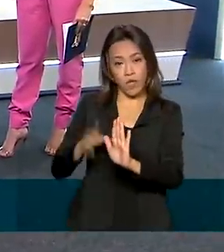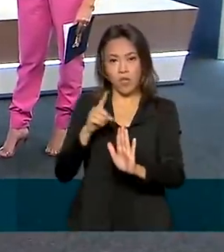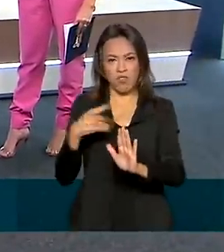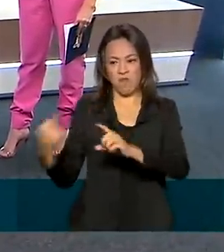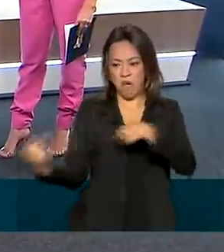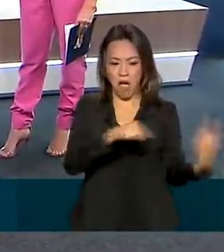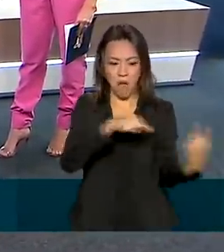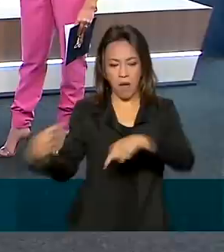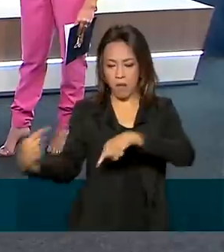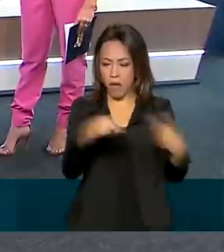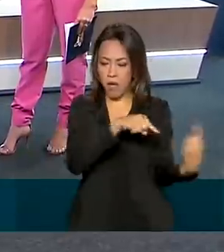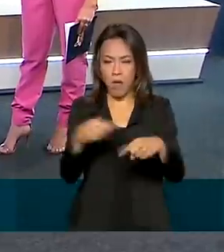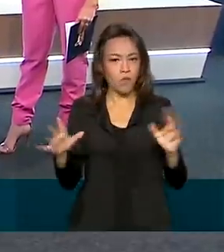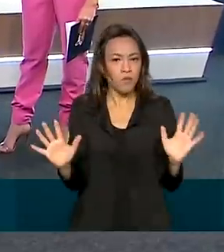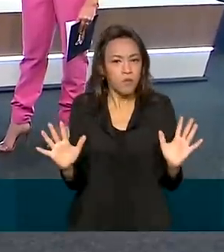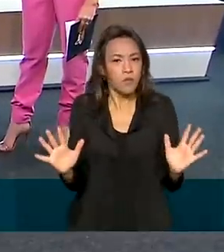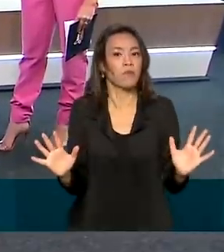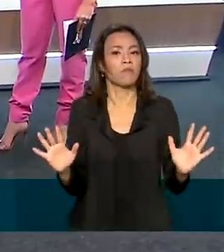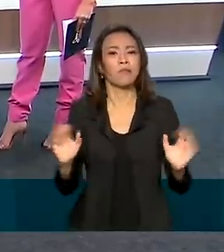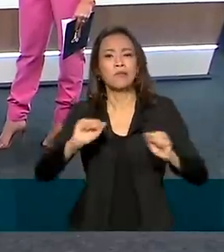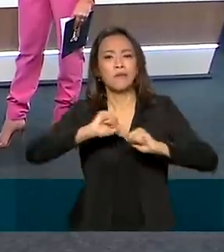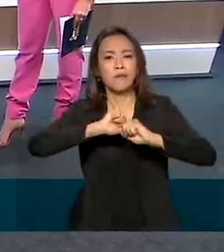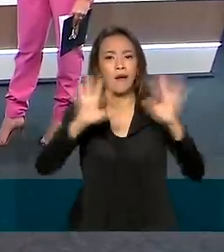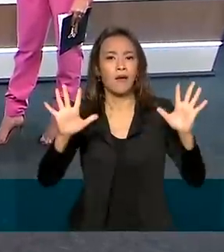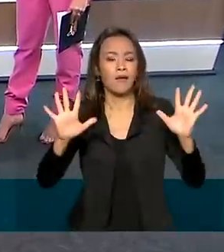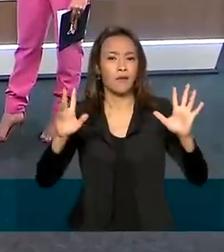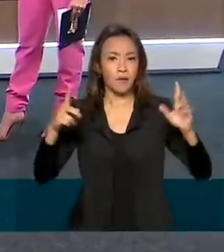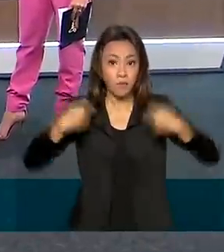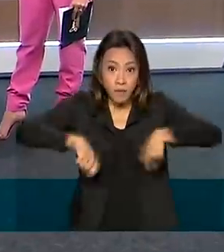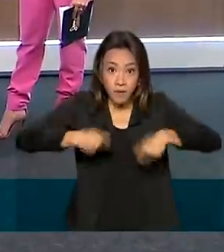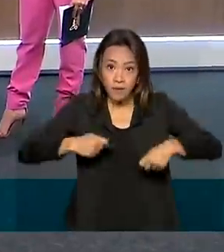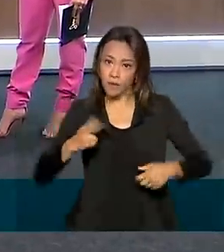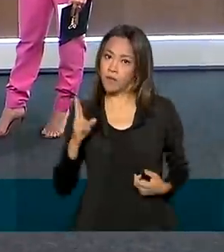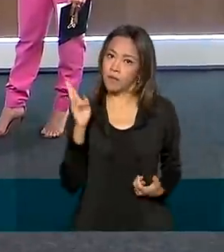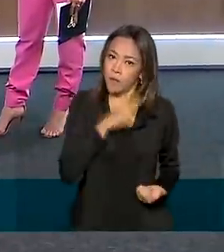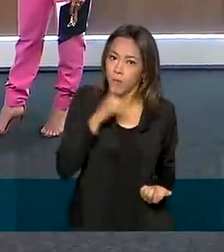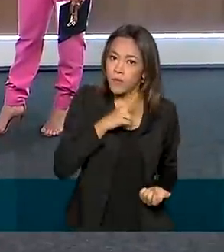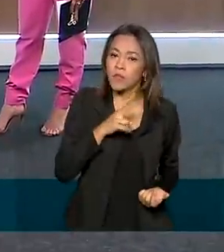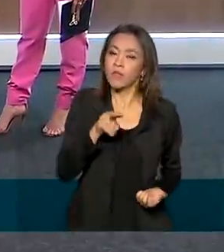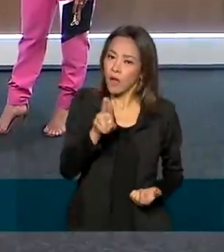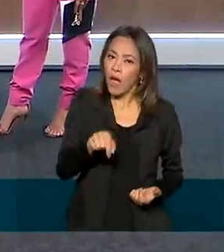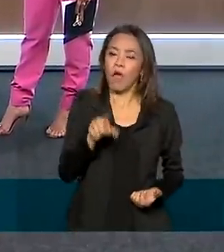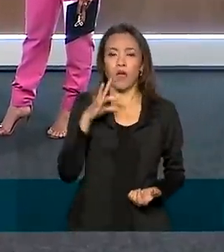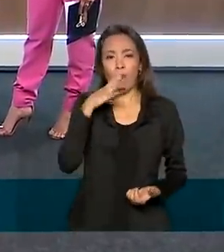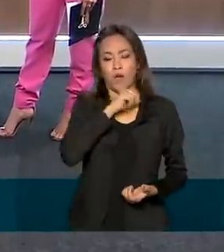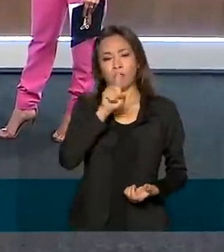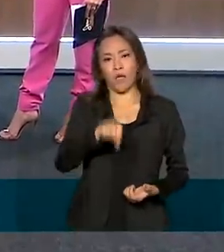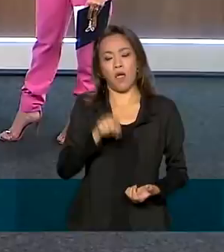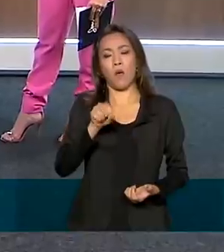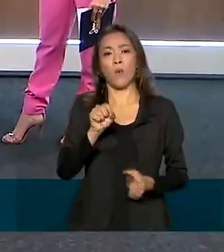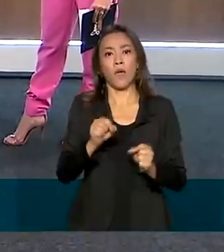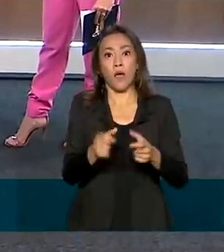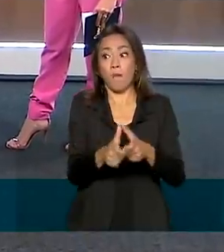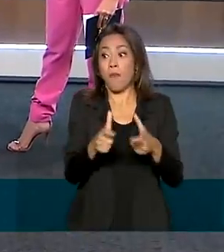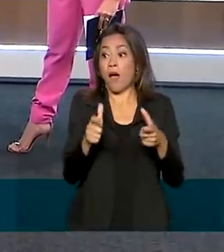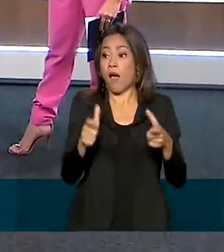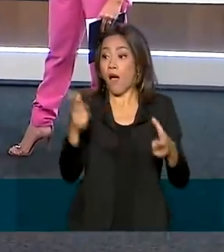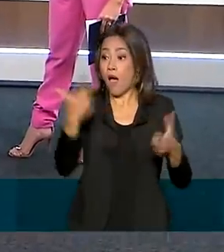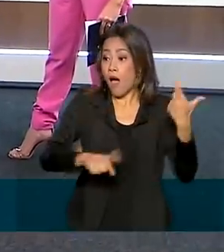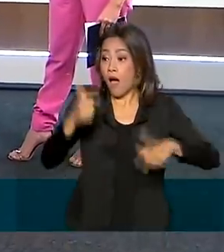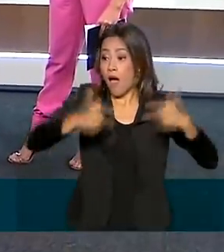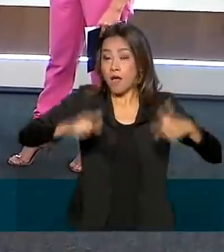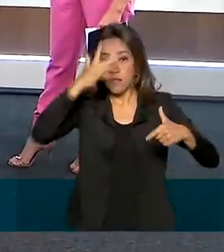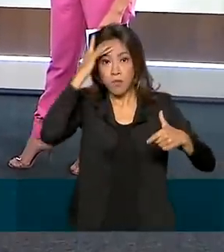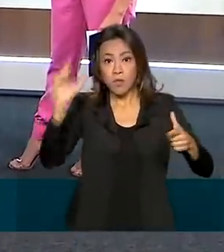protagonismo e sim uma coisa prática, necessária e urgente, que eu acho que é a ampliação não só do